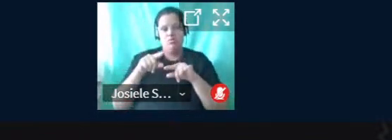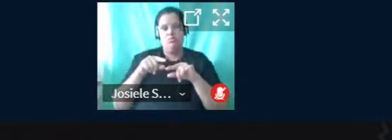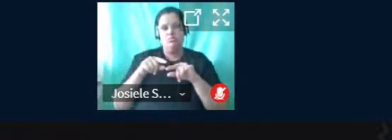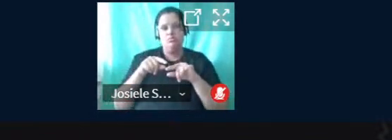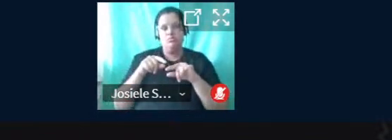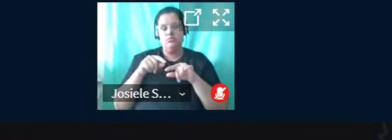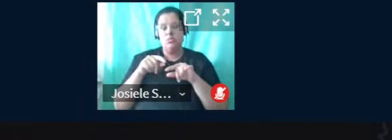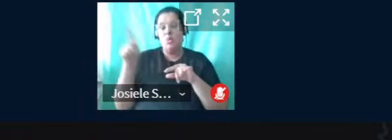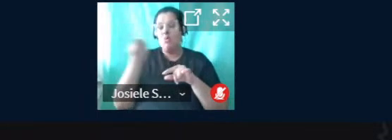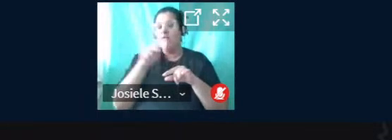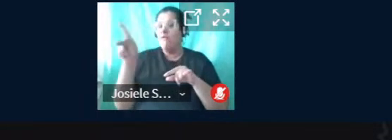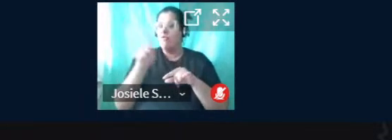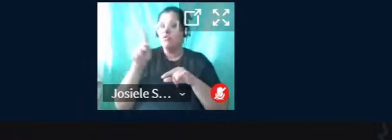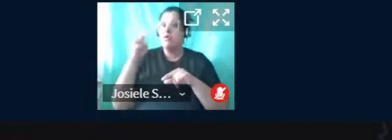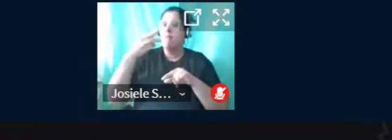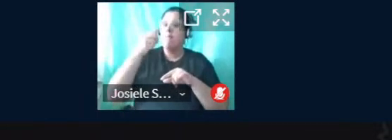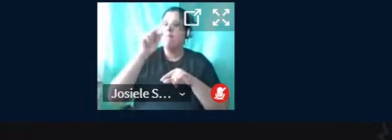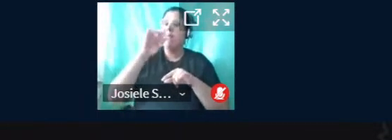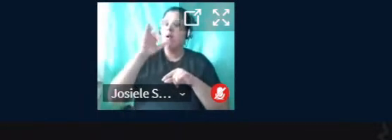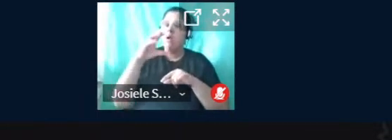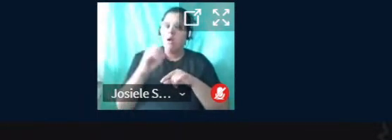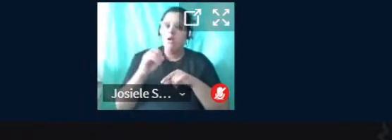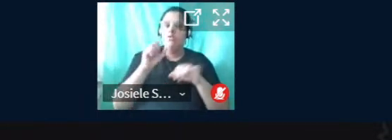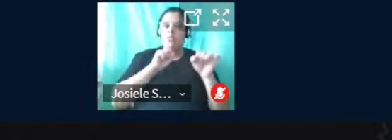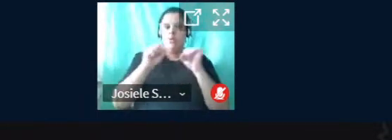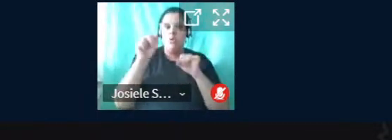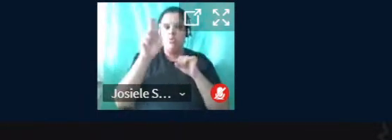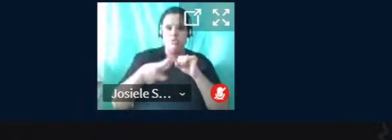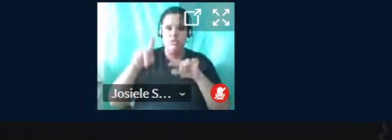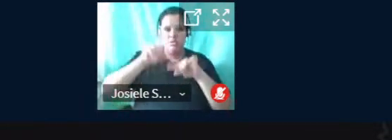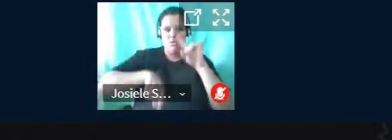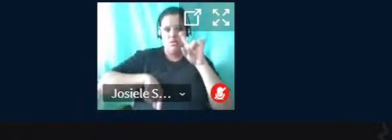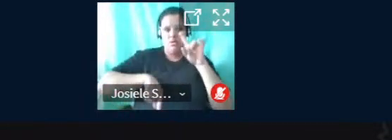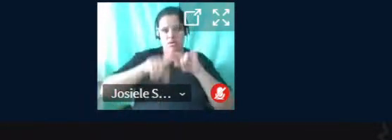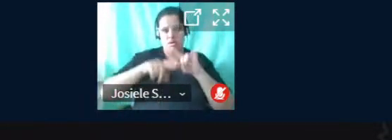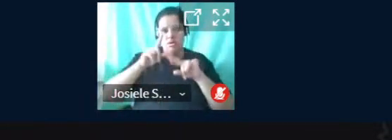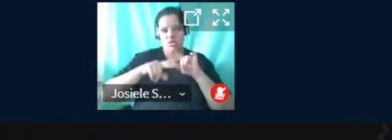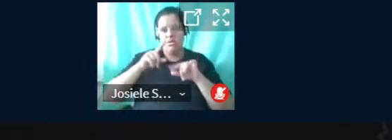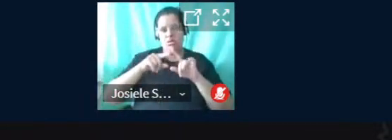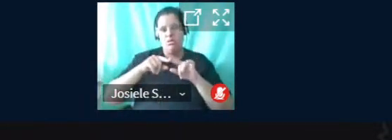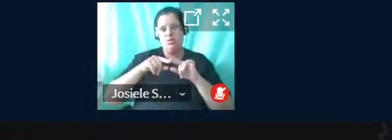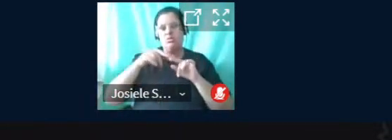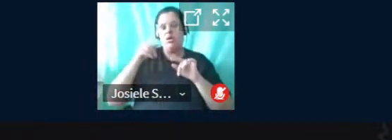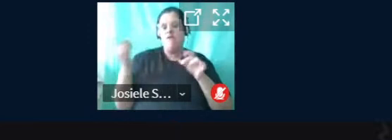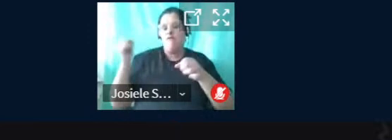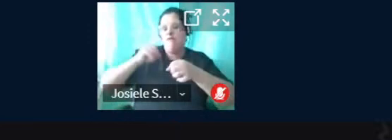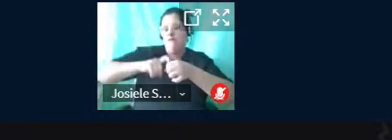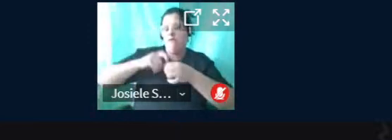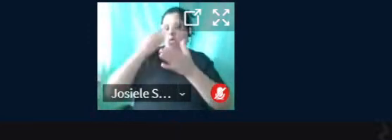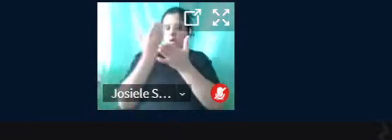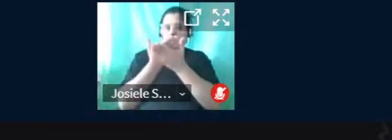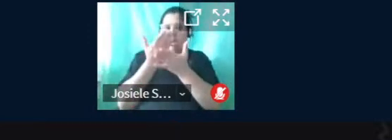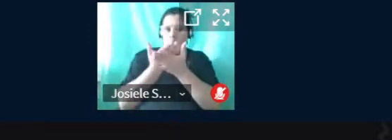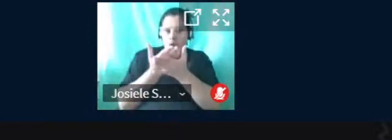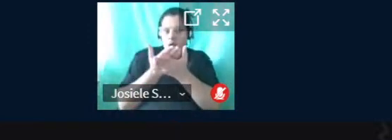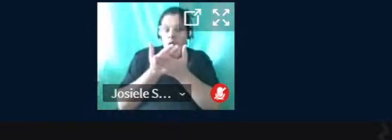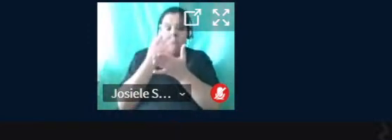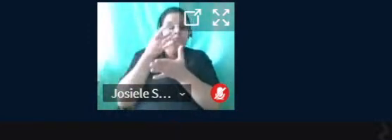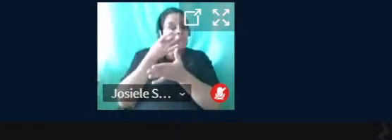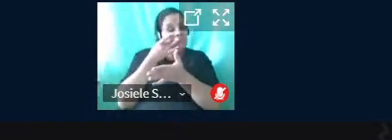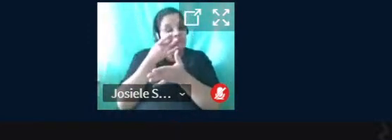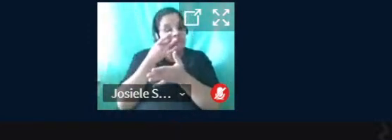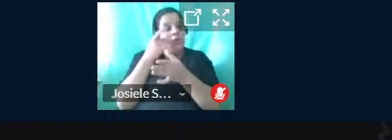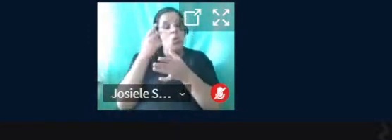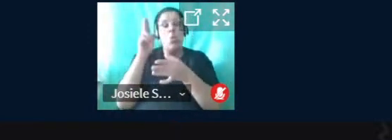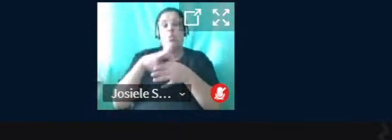o professor Maurício realmente vai poder utilizar esse material, conforme as aulas forem voltando, vai poder utilizar esse material de uma